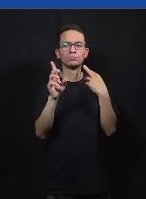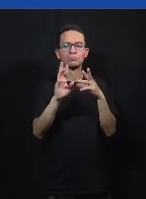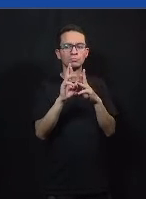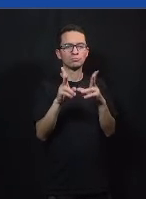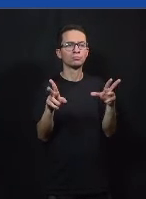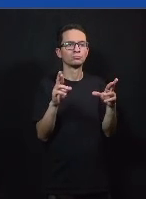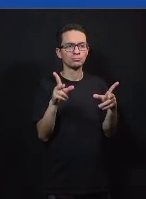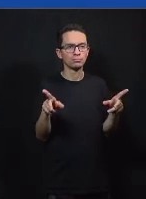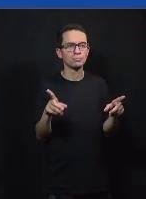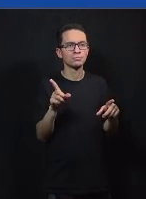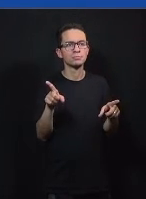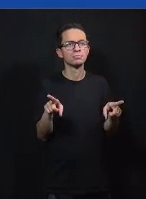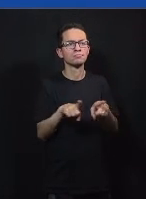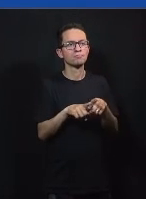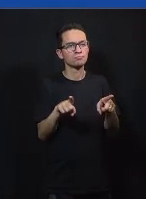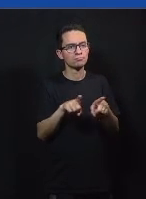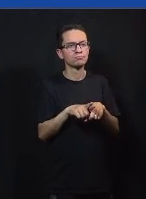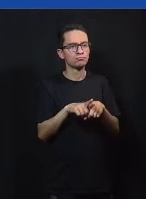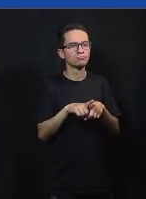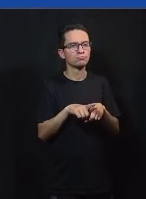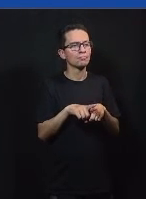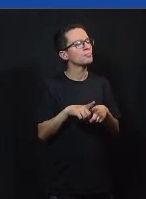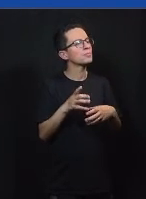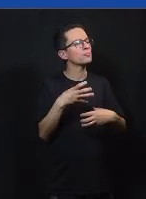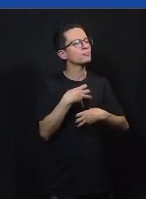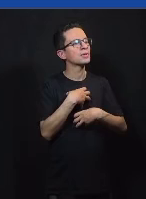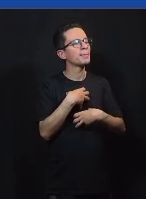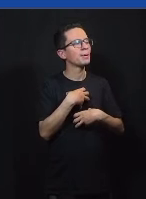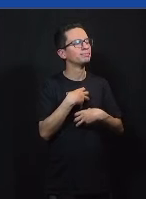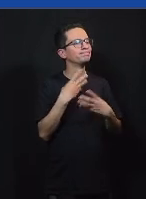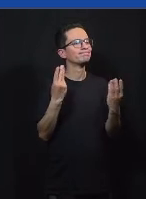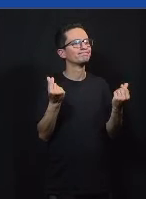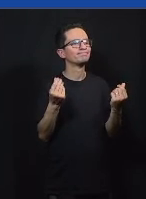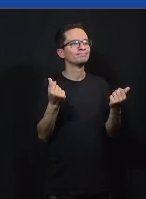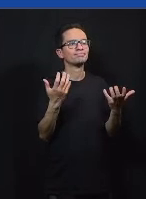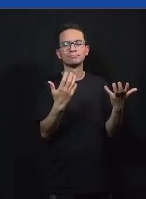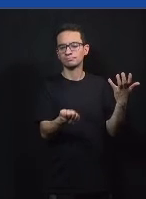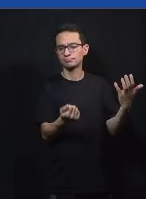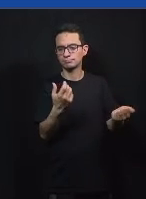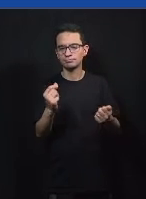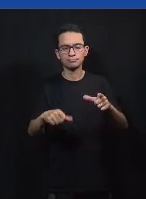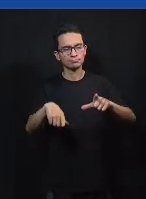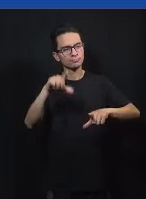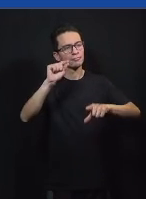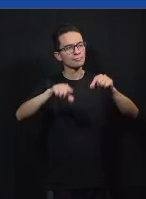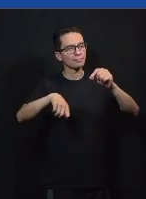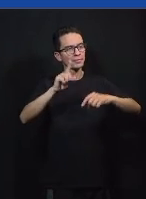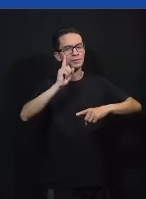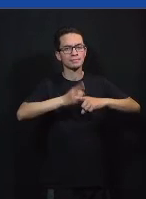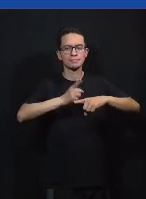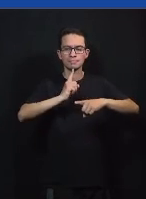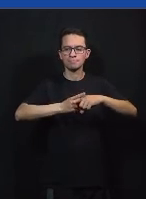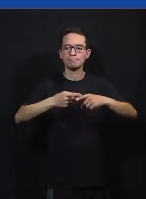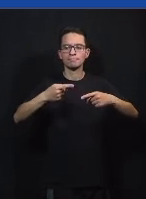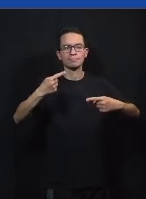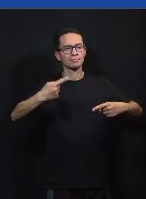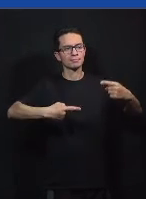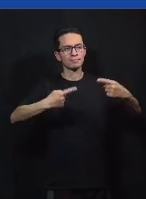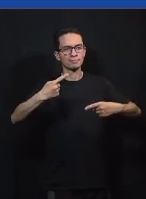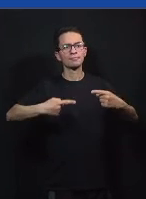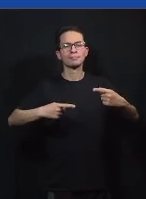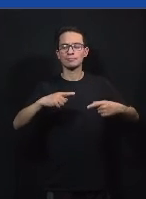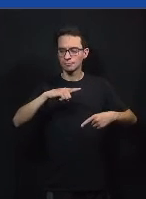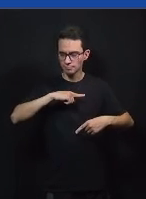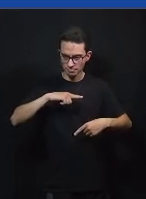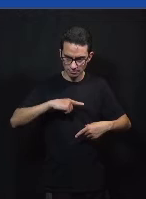a gente entende que esse tipo de abordagem ele como um debate estruturado a participação de debates estruturados